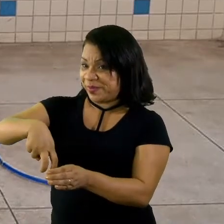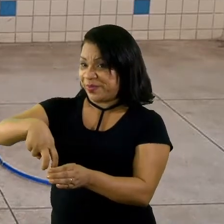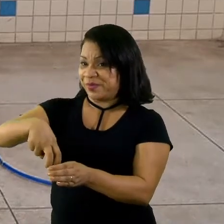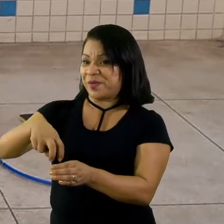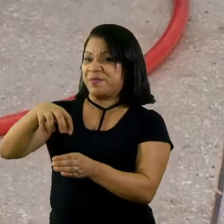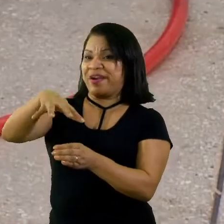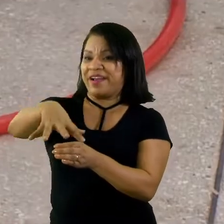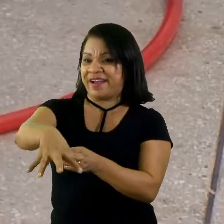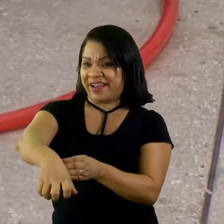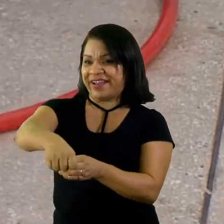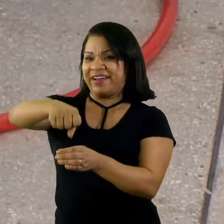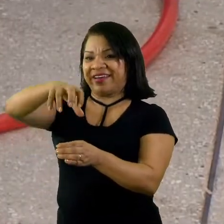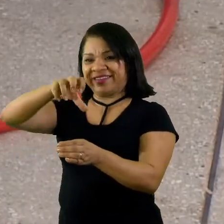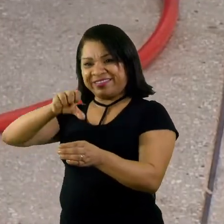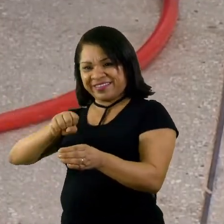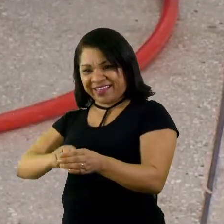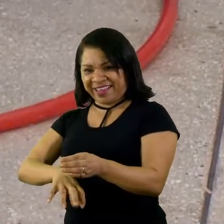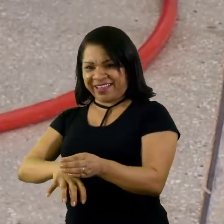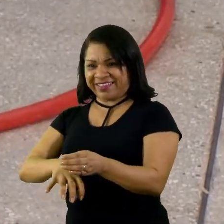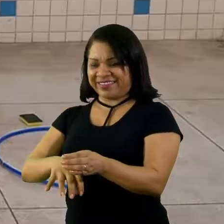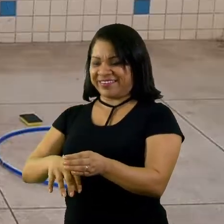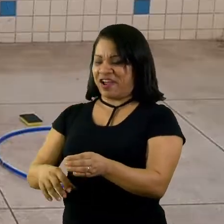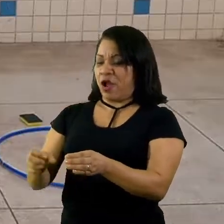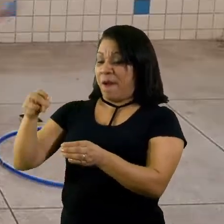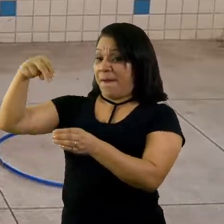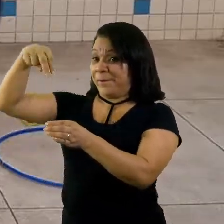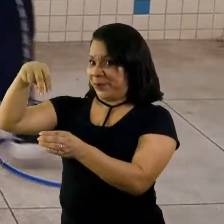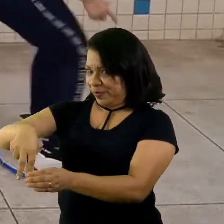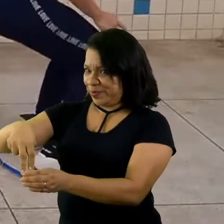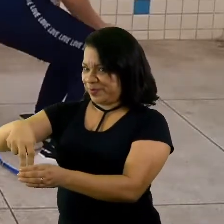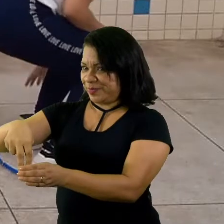novamente, passa o objeto para o outro lado.